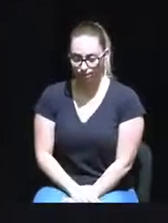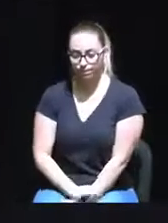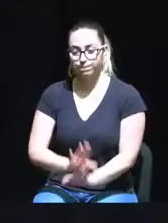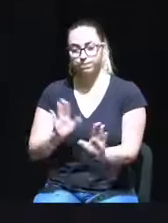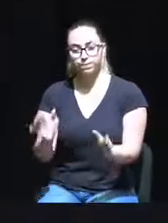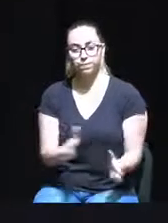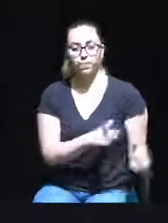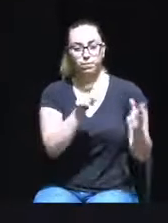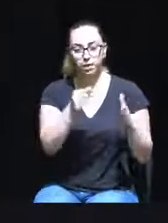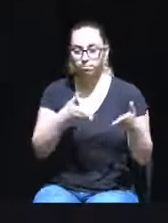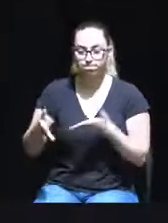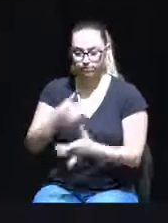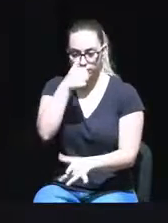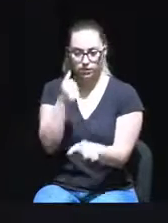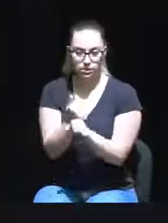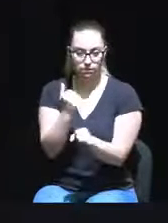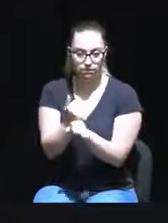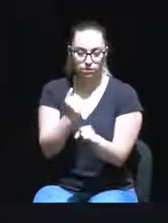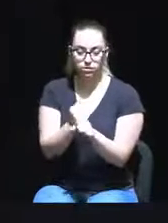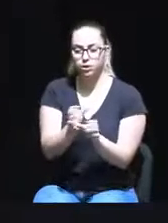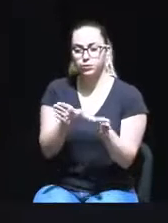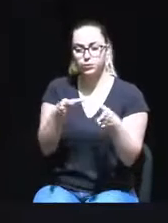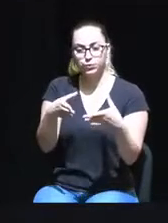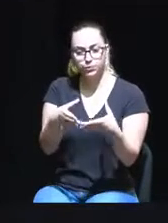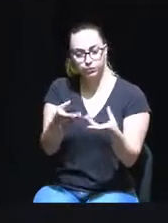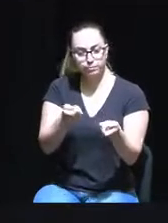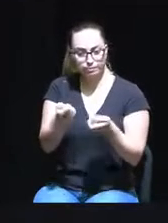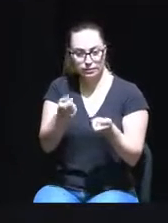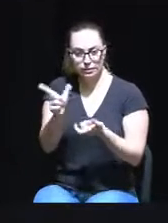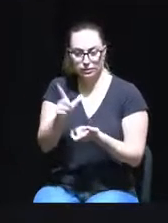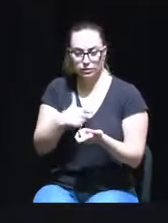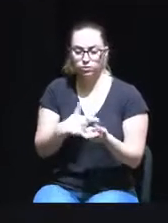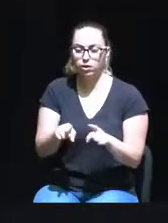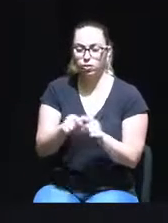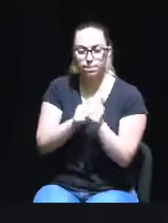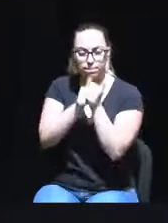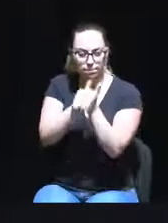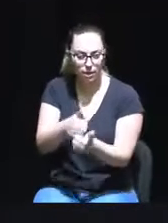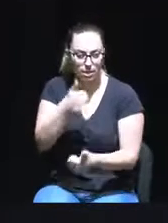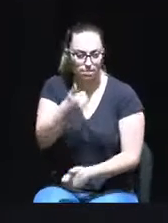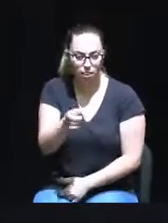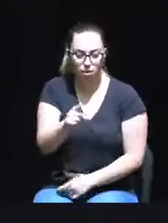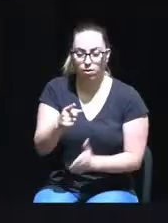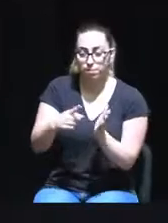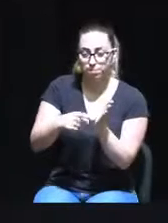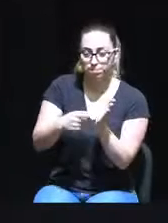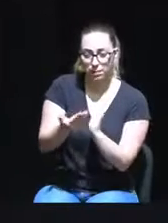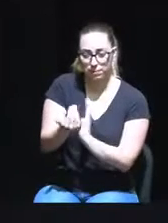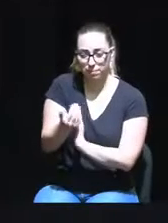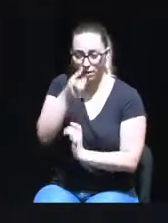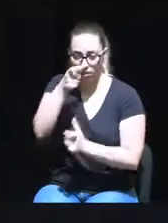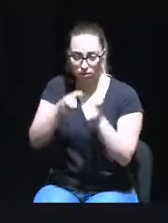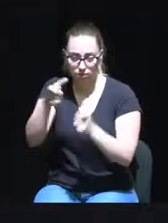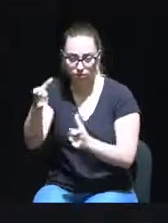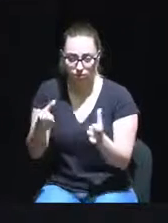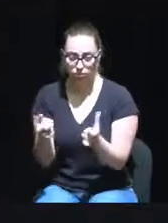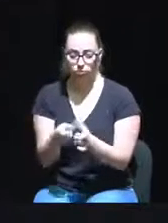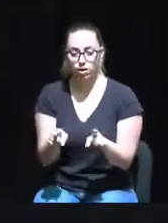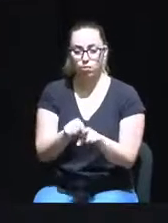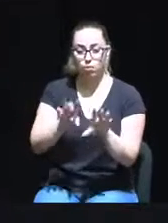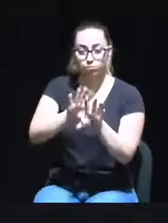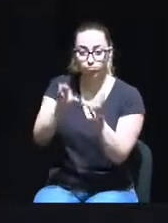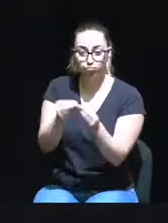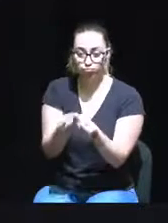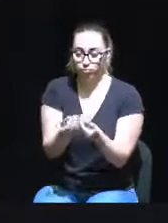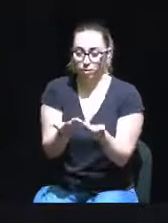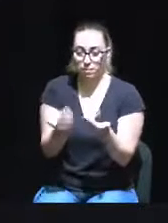Quanto aos gestos estratégicos de atividade, o Executivo parece-nos não ter acompanhado devidamente as principais carências das populações, deixando-lhes um conjunto